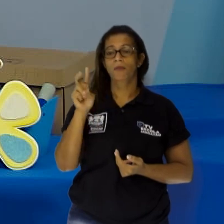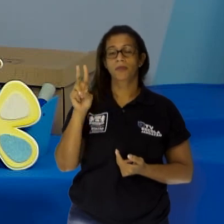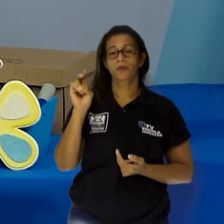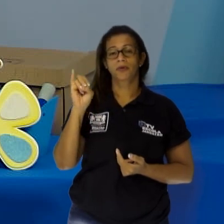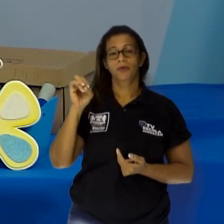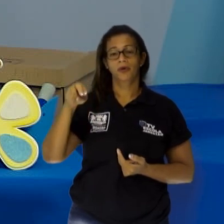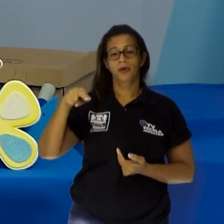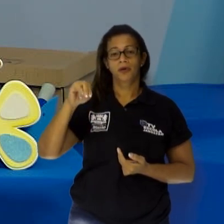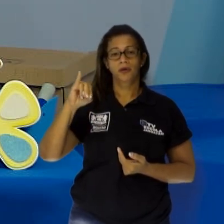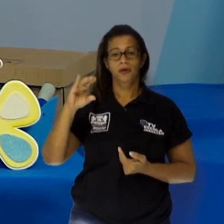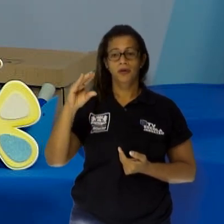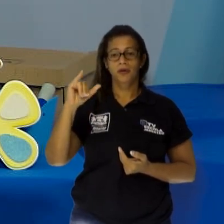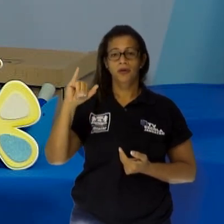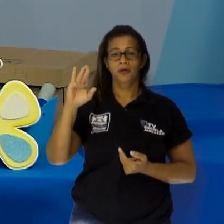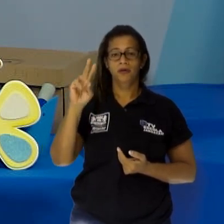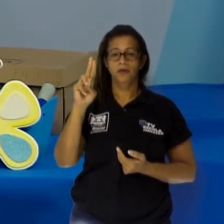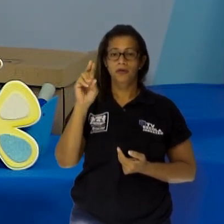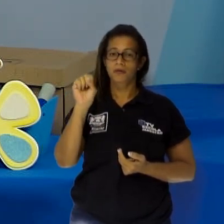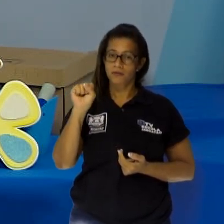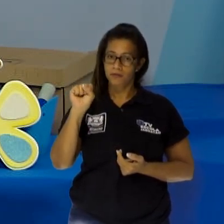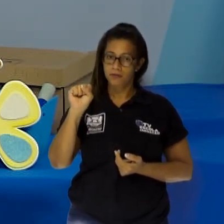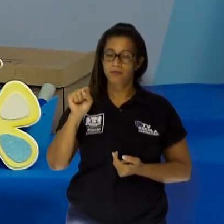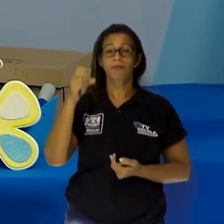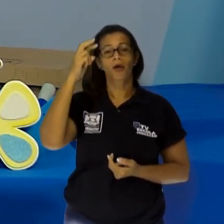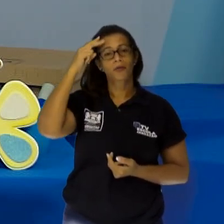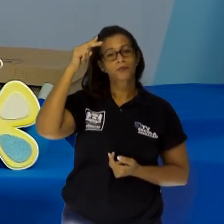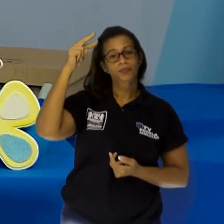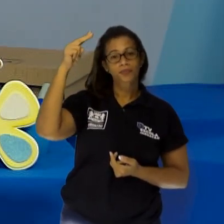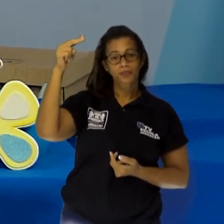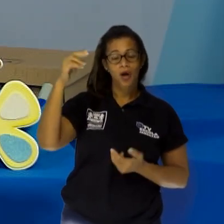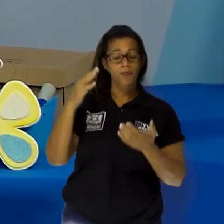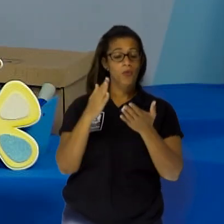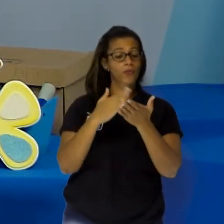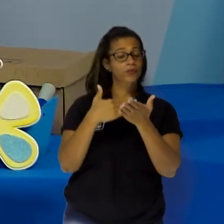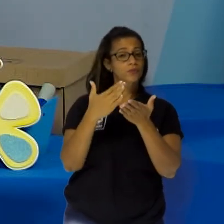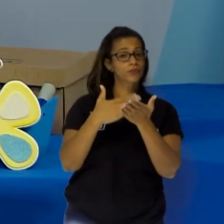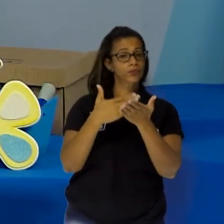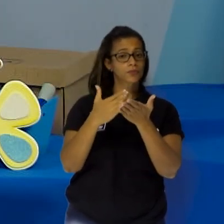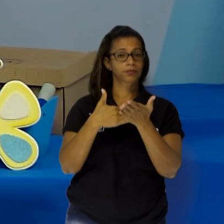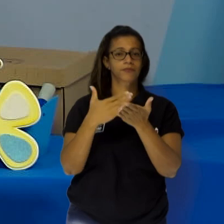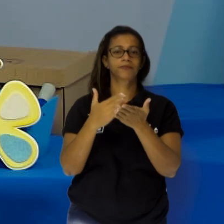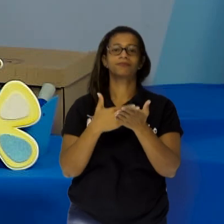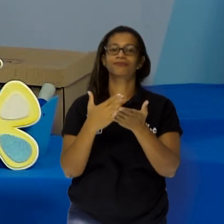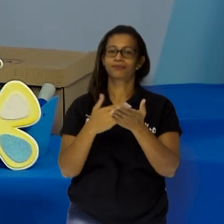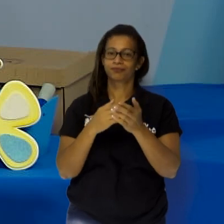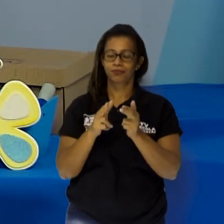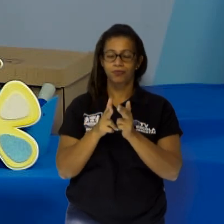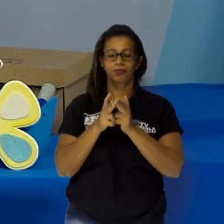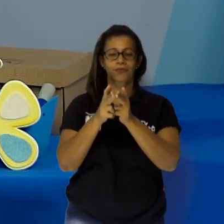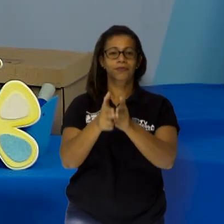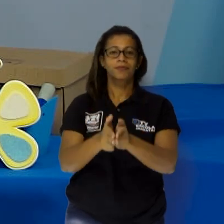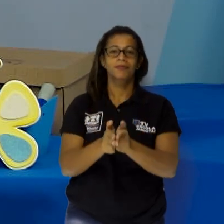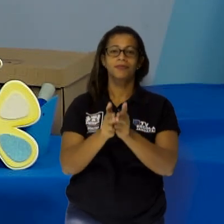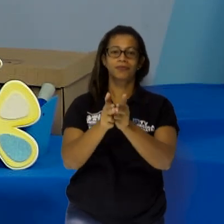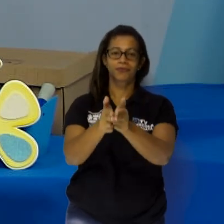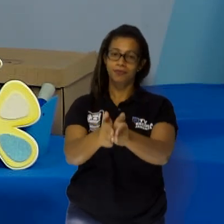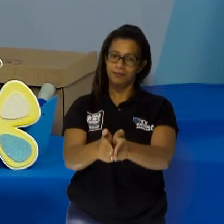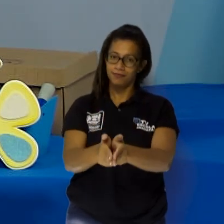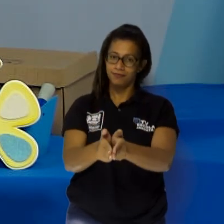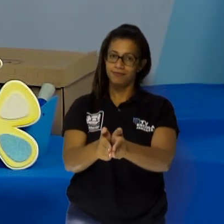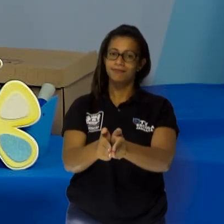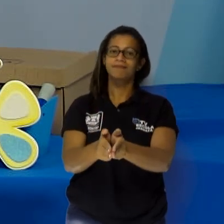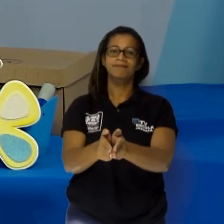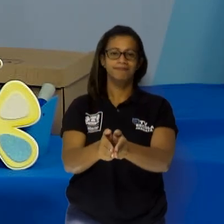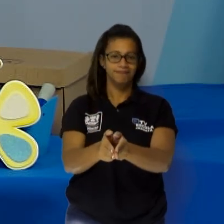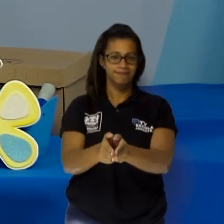Conhecemos o seu livro A Arca de Noé, escutamos e assistimos algumas músicas, alguns